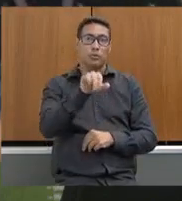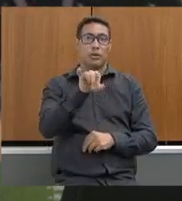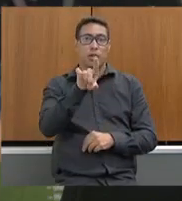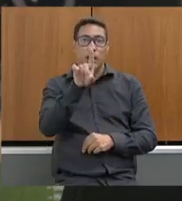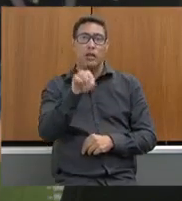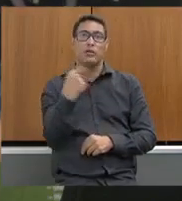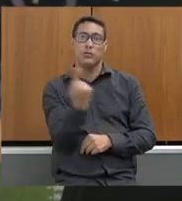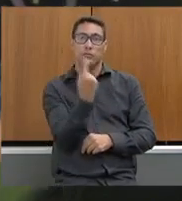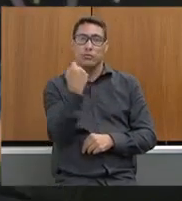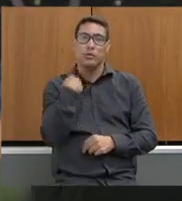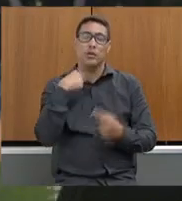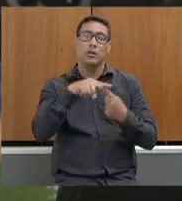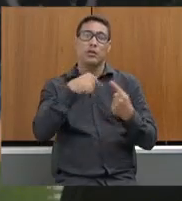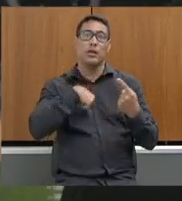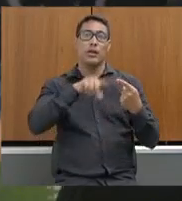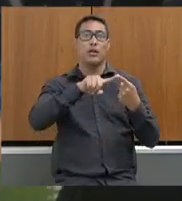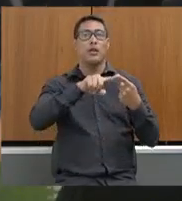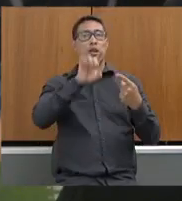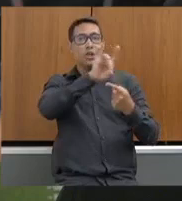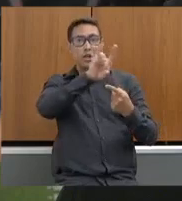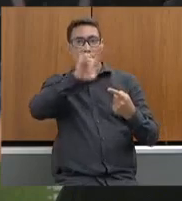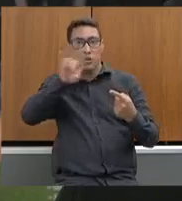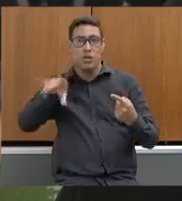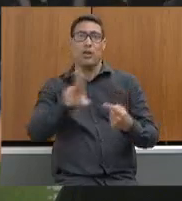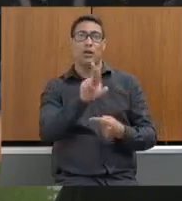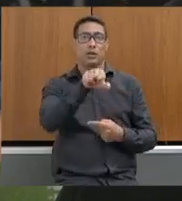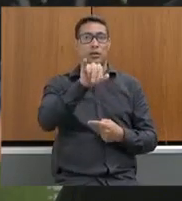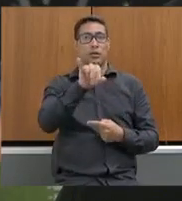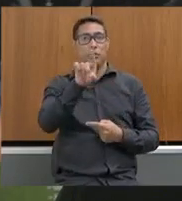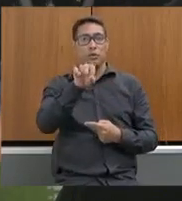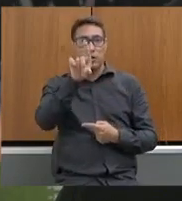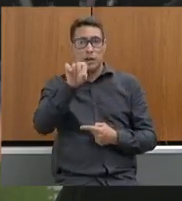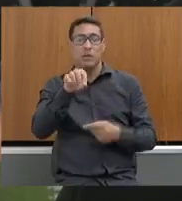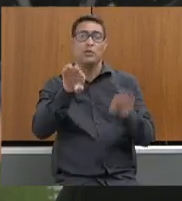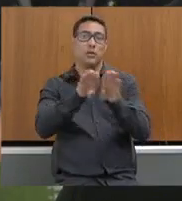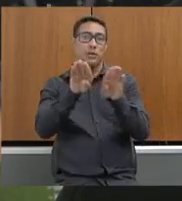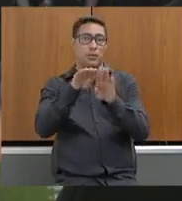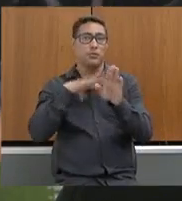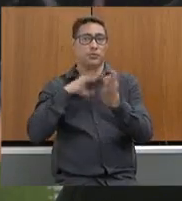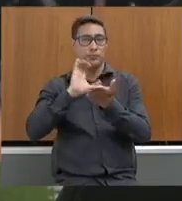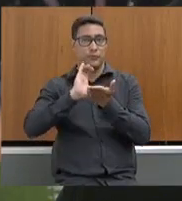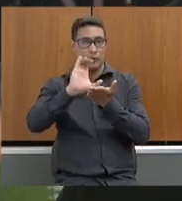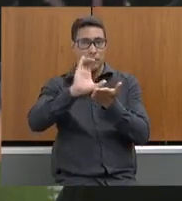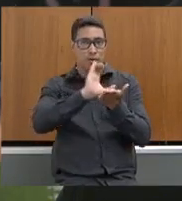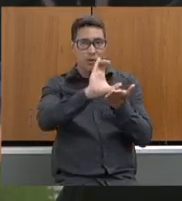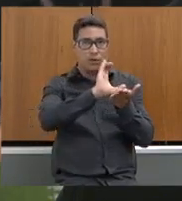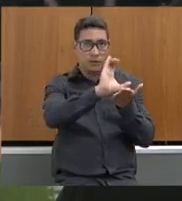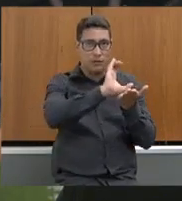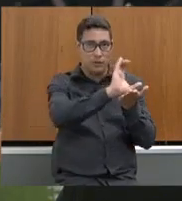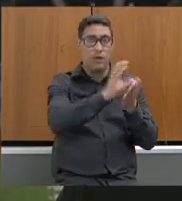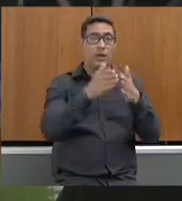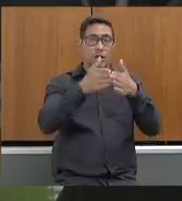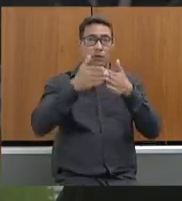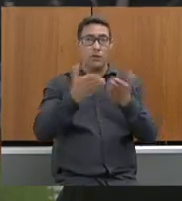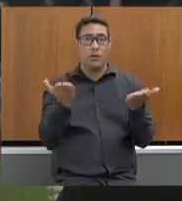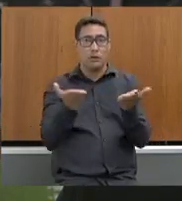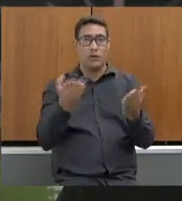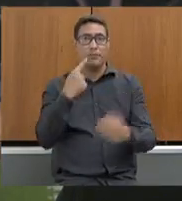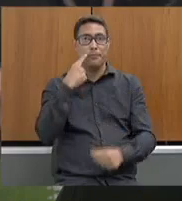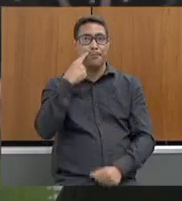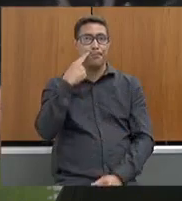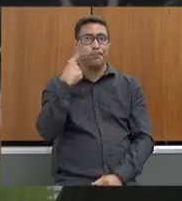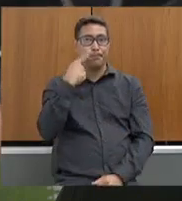Estado que inclui o diagnóstico da vocação turística de cada unidade e dos investimentos. Em discussão... Solicito ao deputado